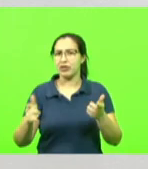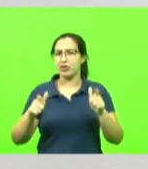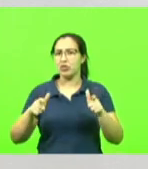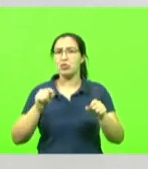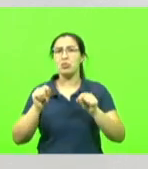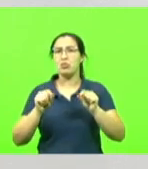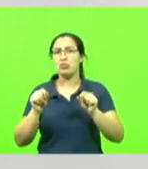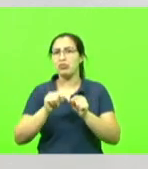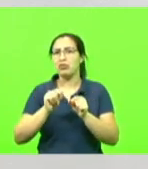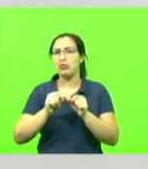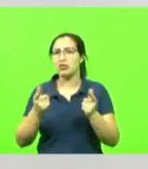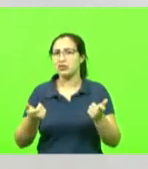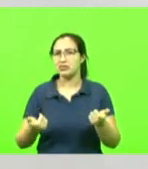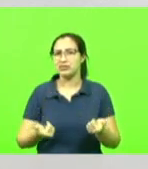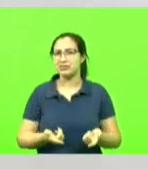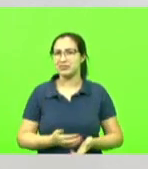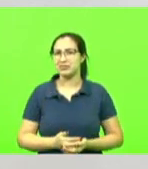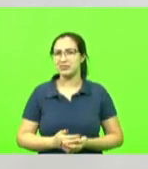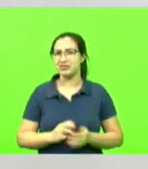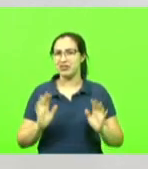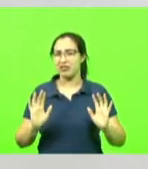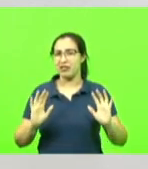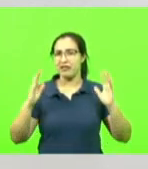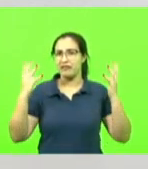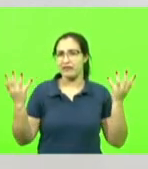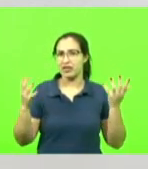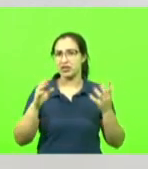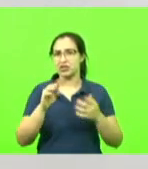Um em Dubai, o outro na Escócia.